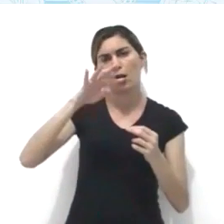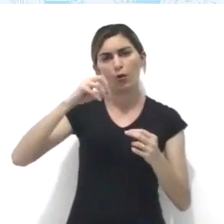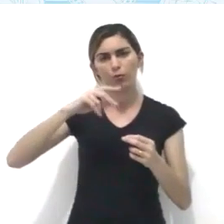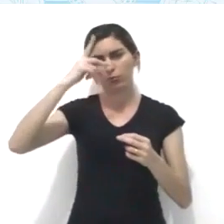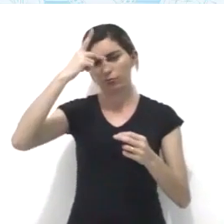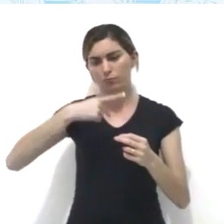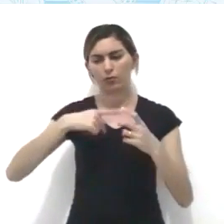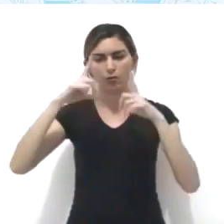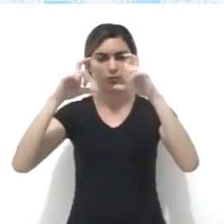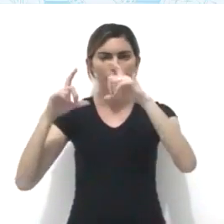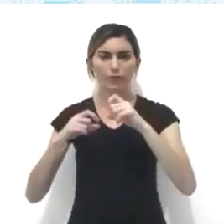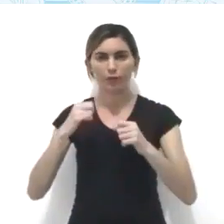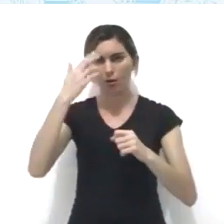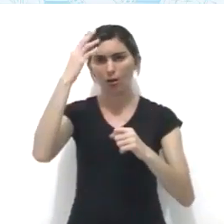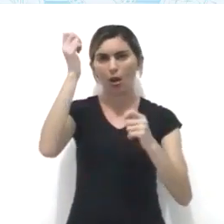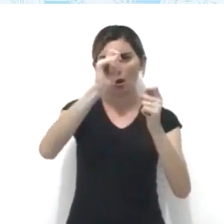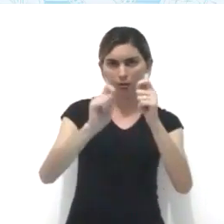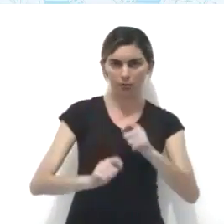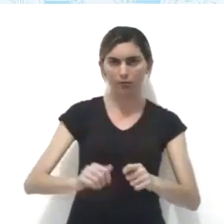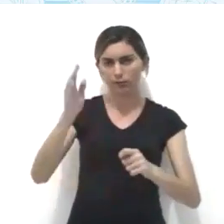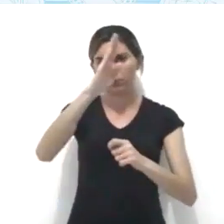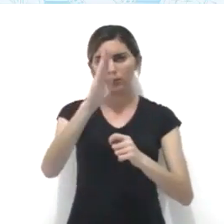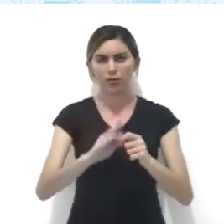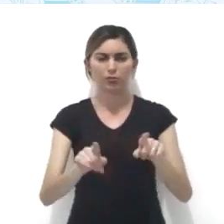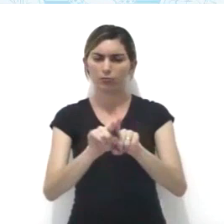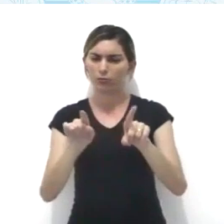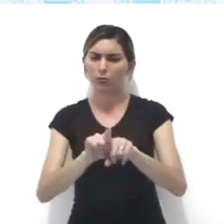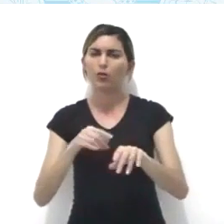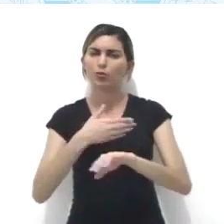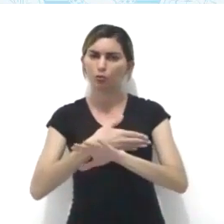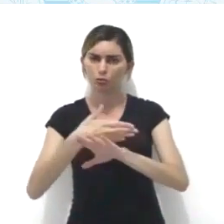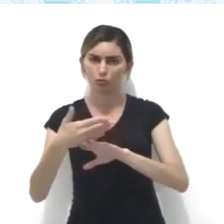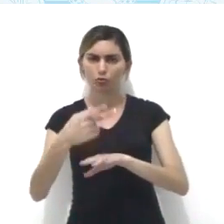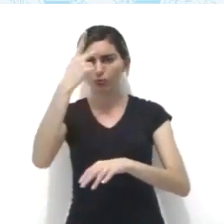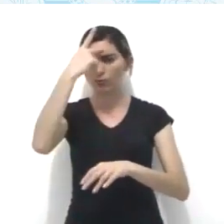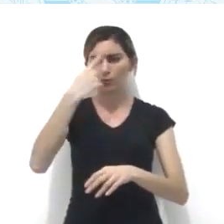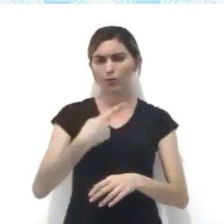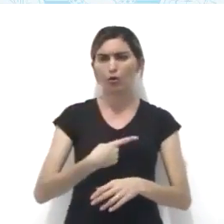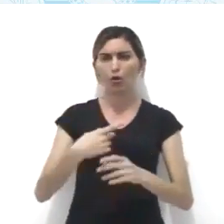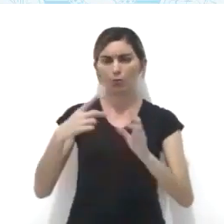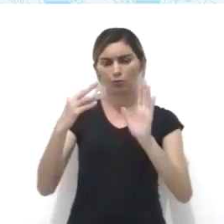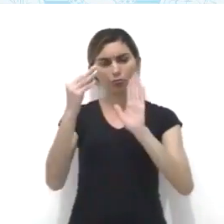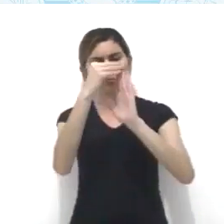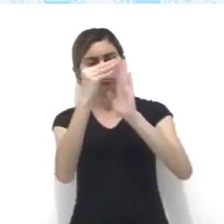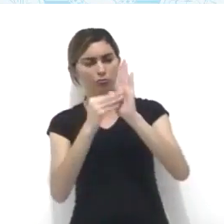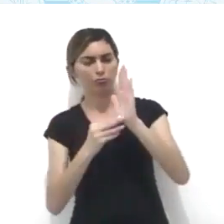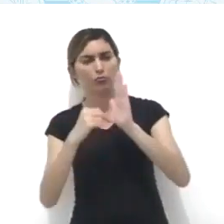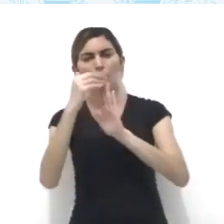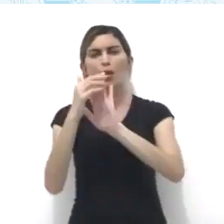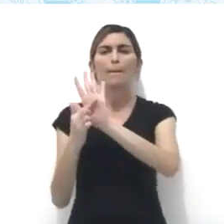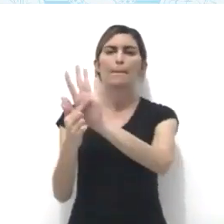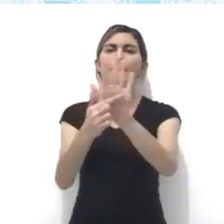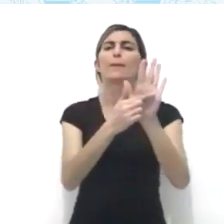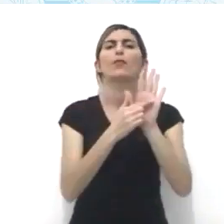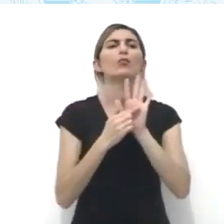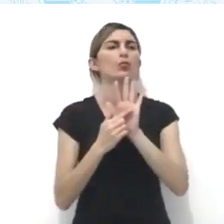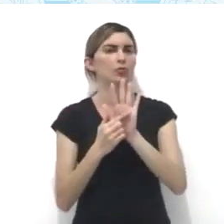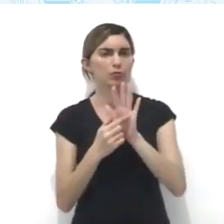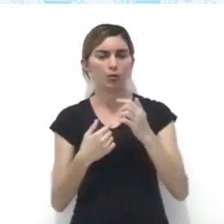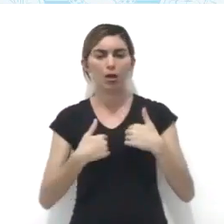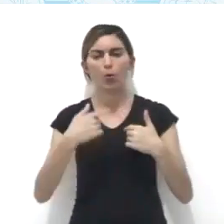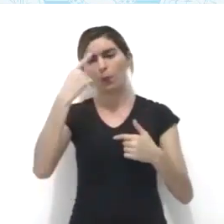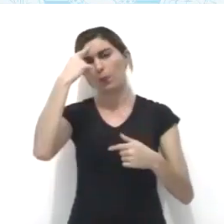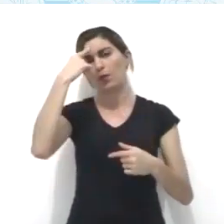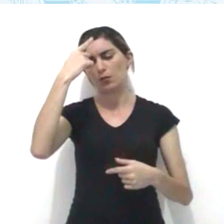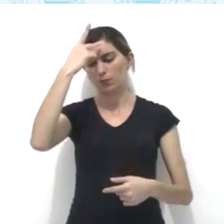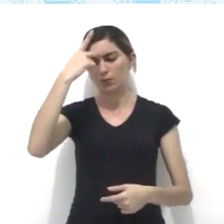Os artistas brasileiros também têm o hábito de se autorretratar, de demonstrar para o espectador o